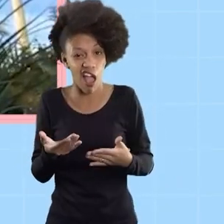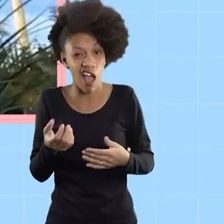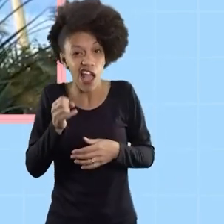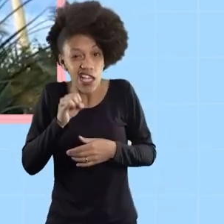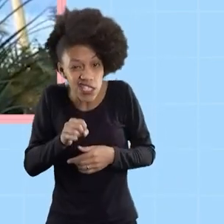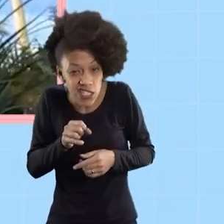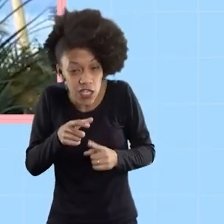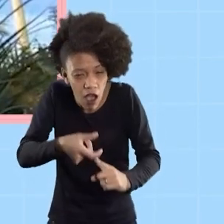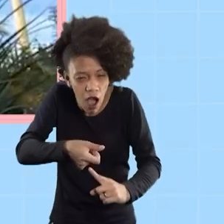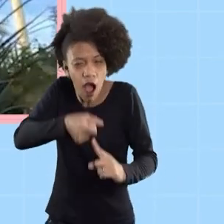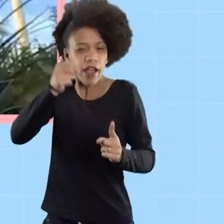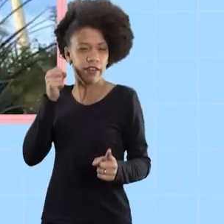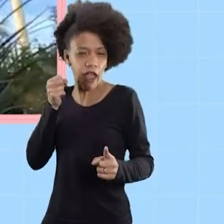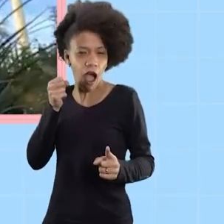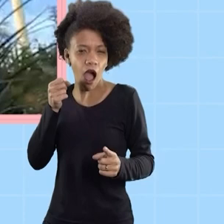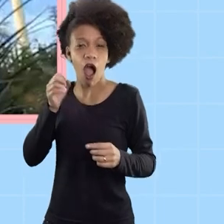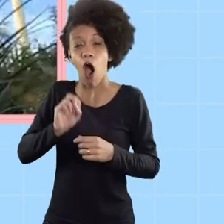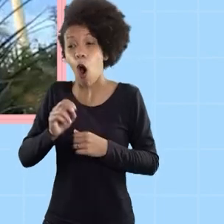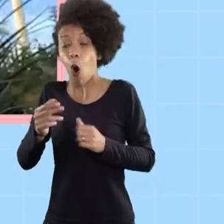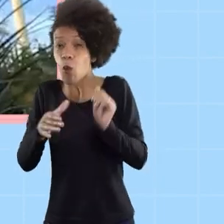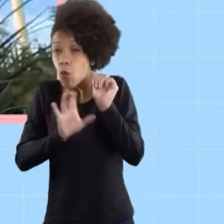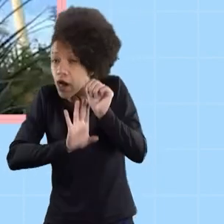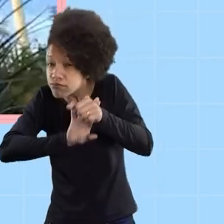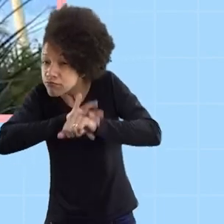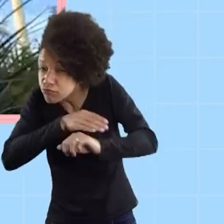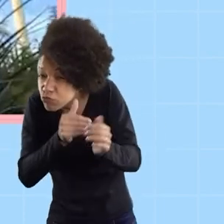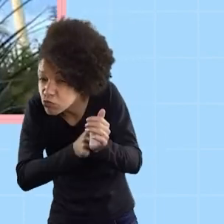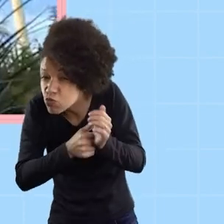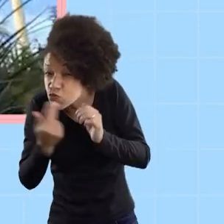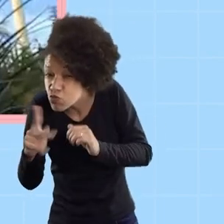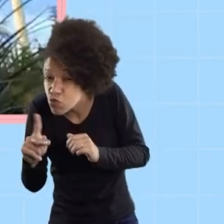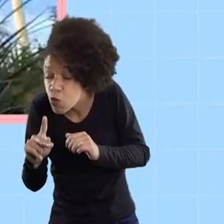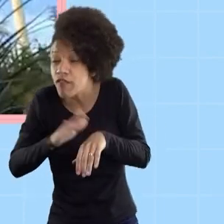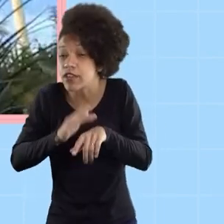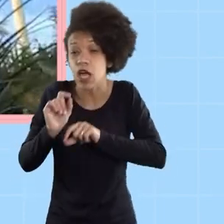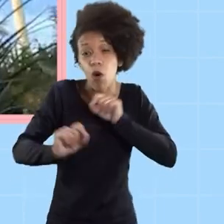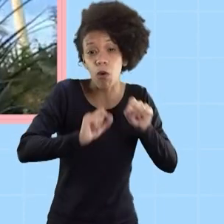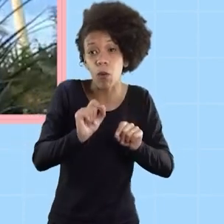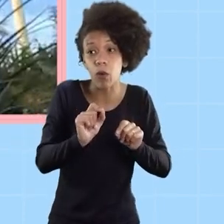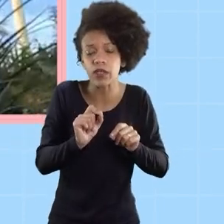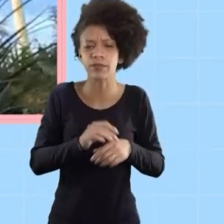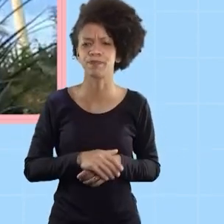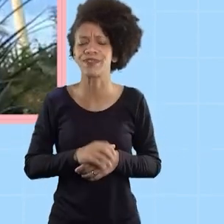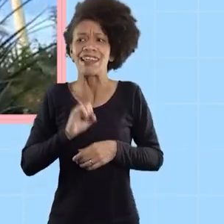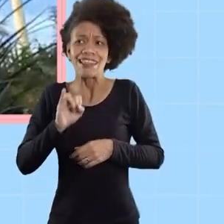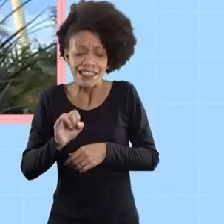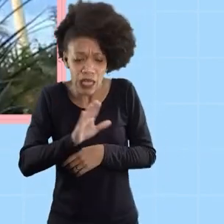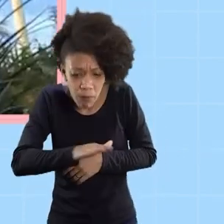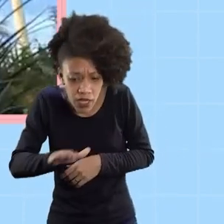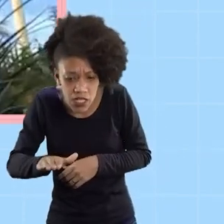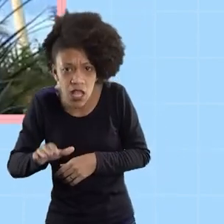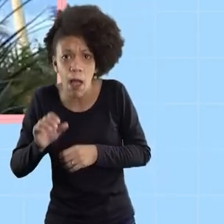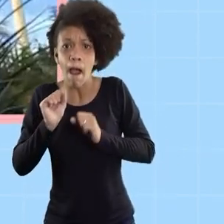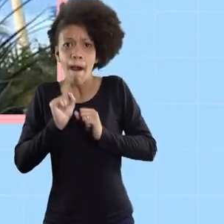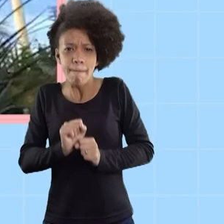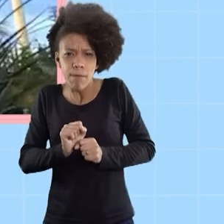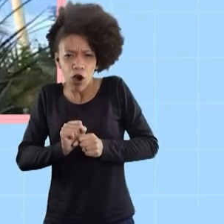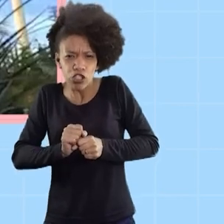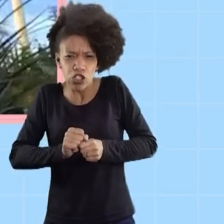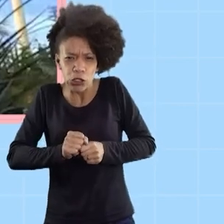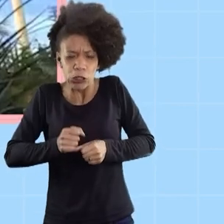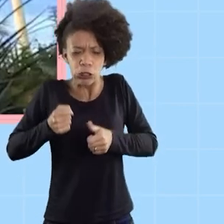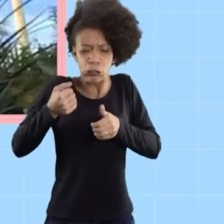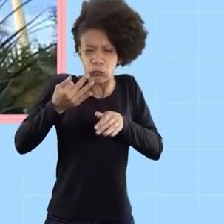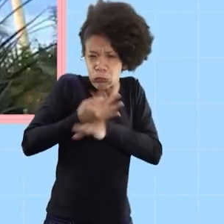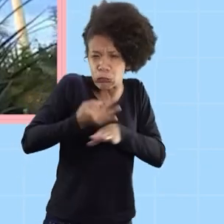se alguém hackear ou pegar a senha para fazer alguma coisa e se for uma criança podem fazer torturas